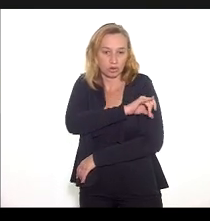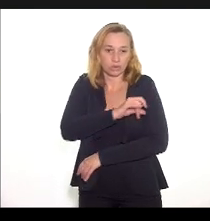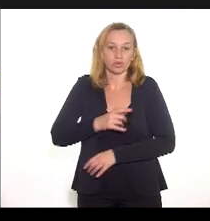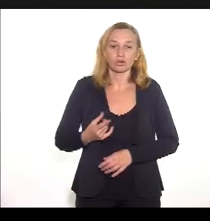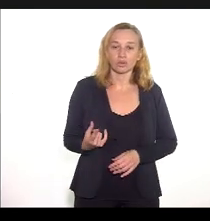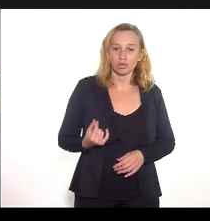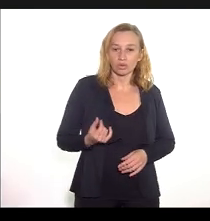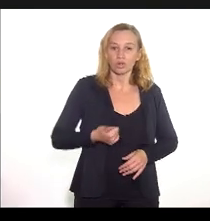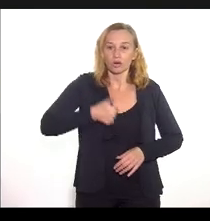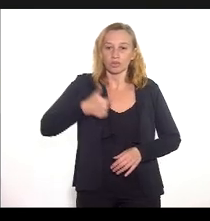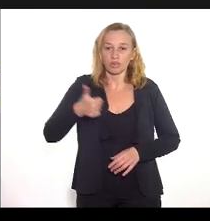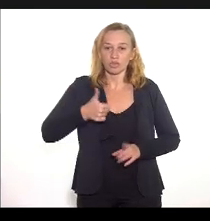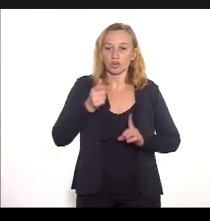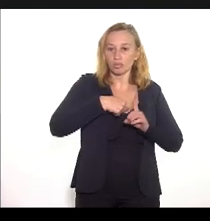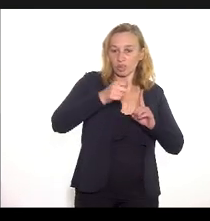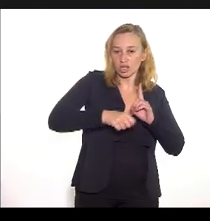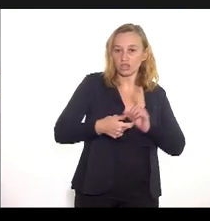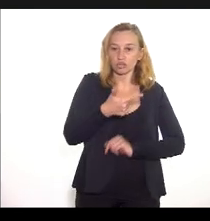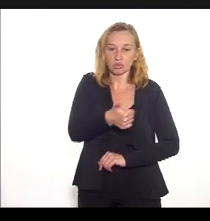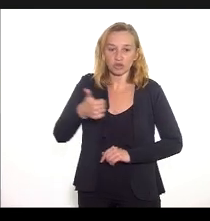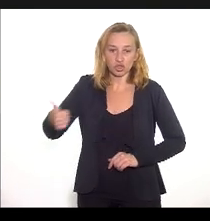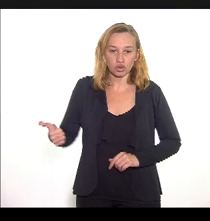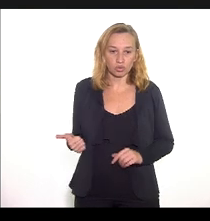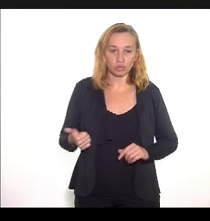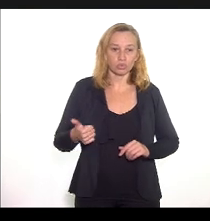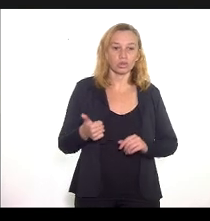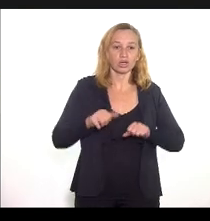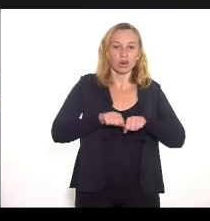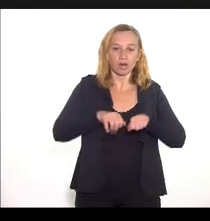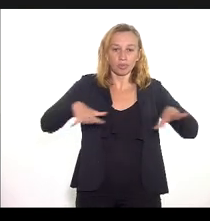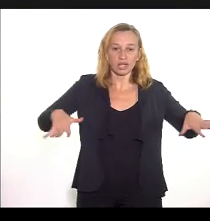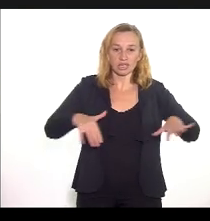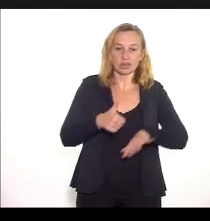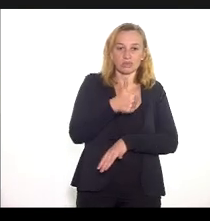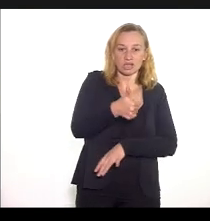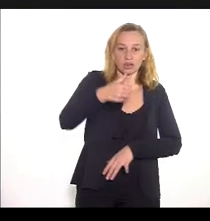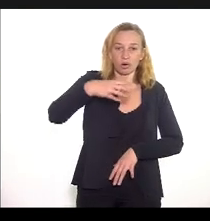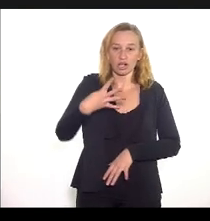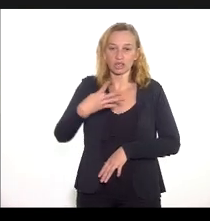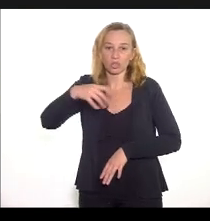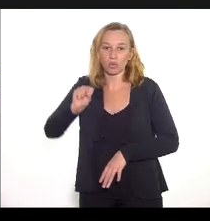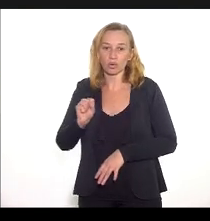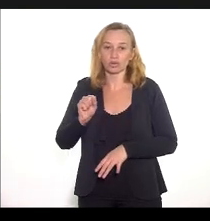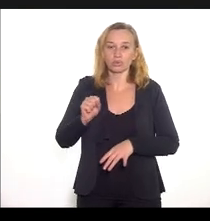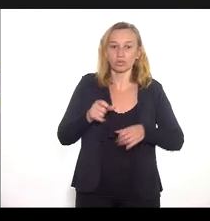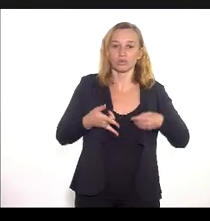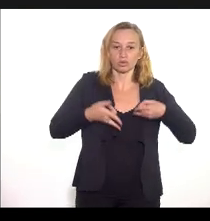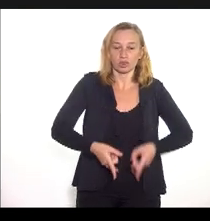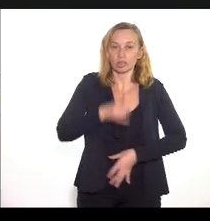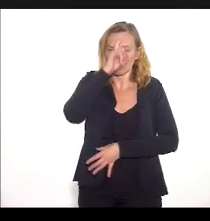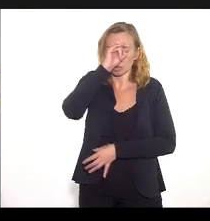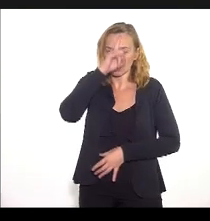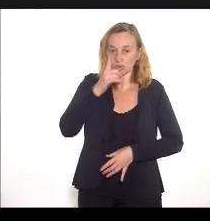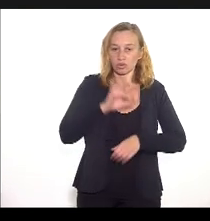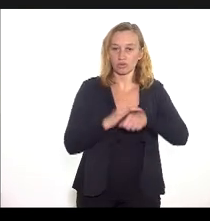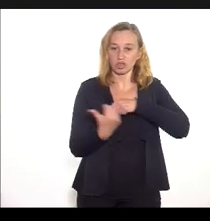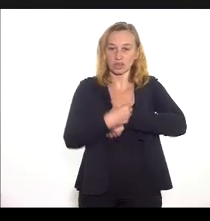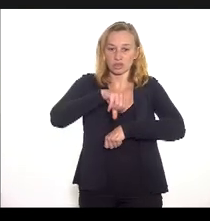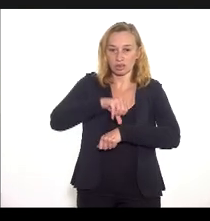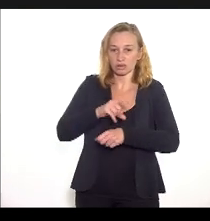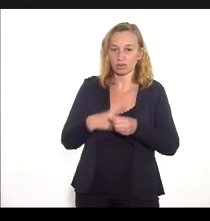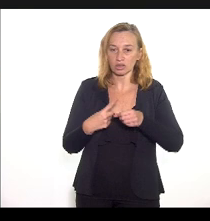custeou no primeiro trimestre do ano de 2021 a ampliação de 148 leitos de covid-19 em unidades de saúde